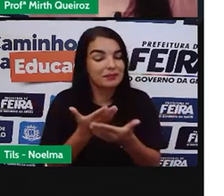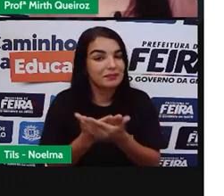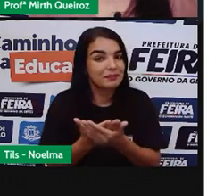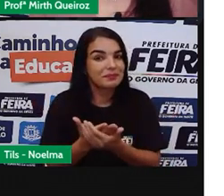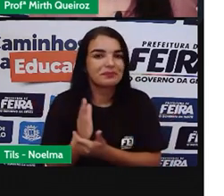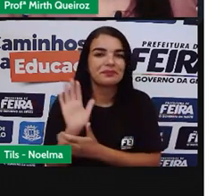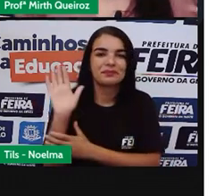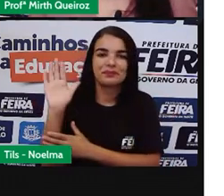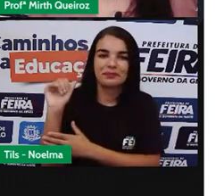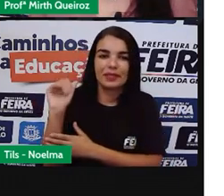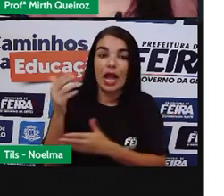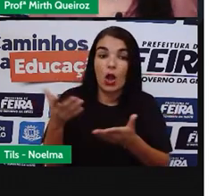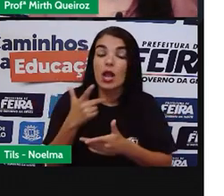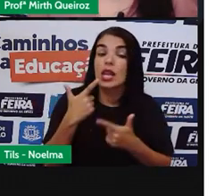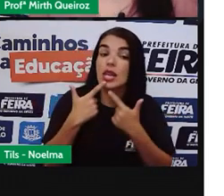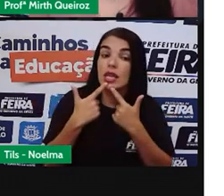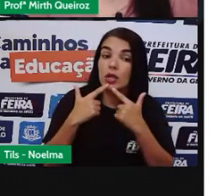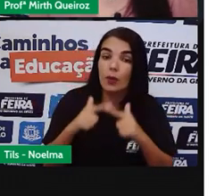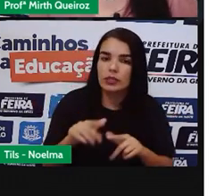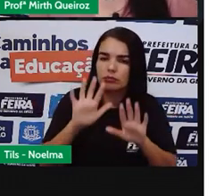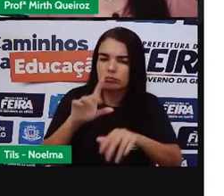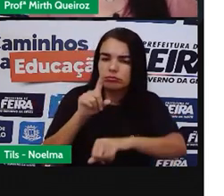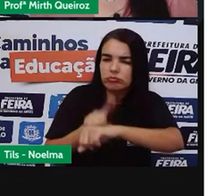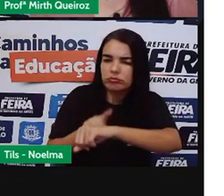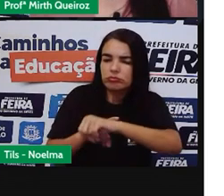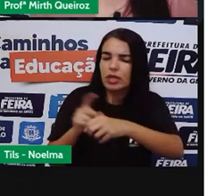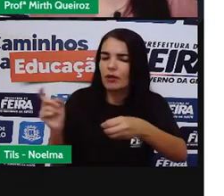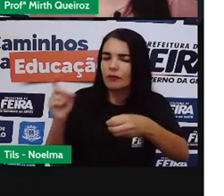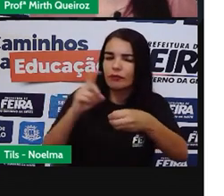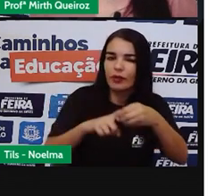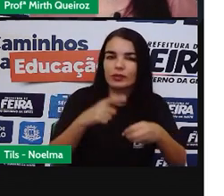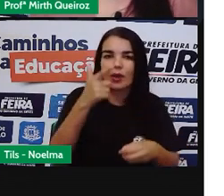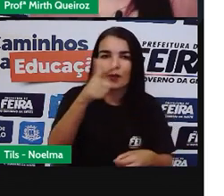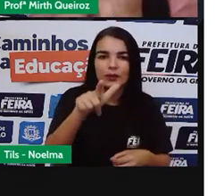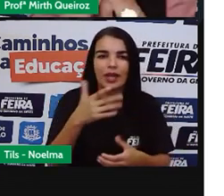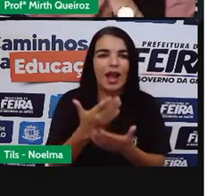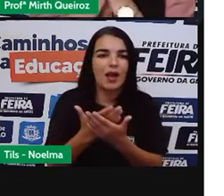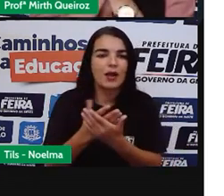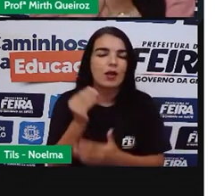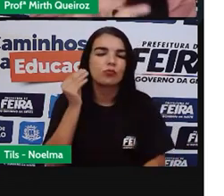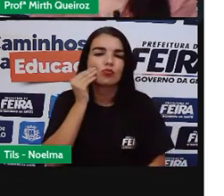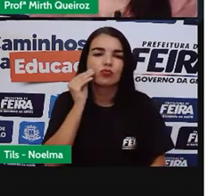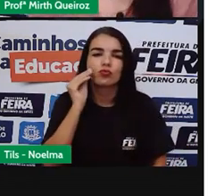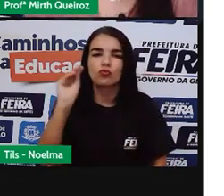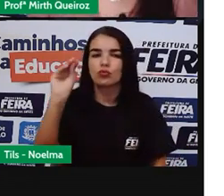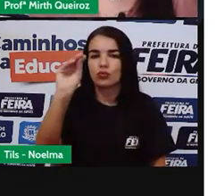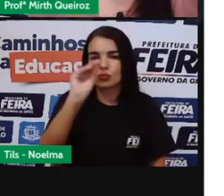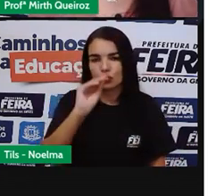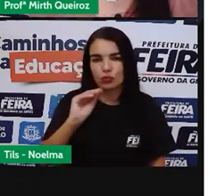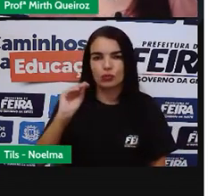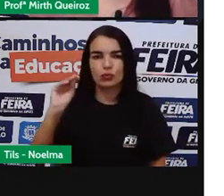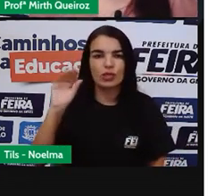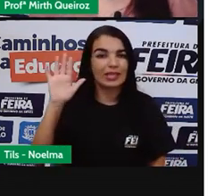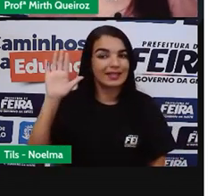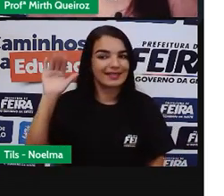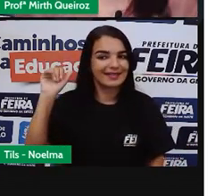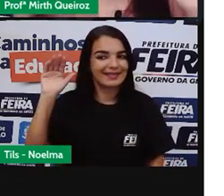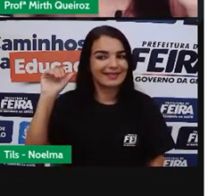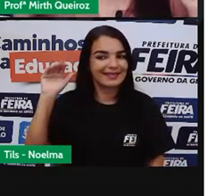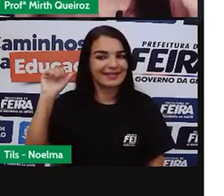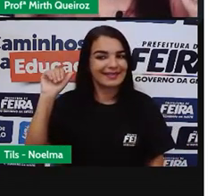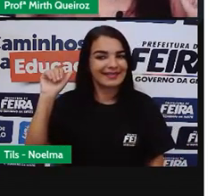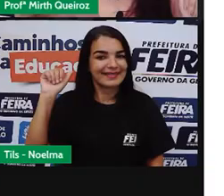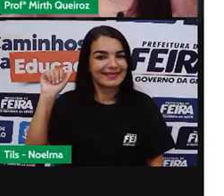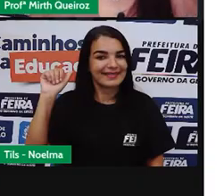vai ficando Por aqui A aula de linguagens Mas daqui a pouquinho A prova volta Com mais uma aula Beijinho No coração De cada um de vocês E até